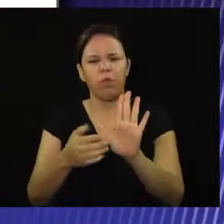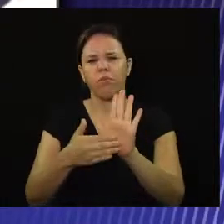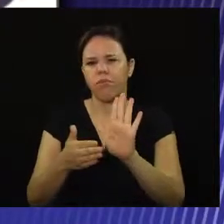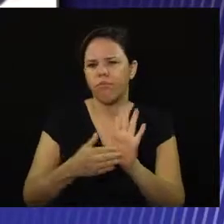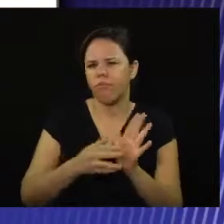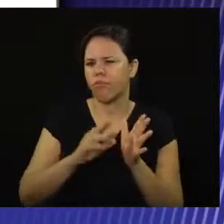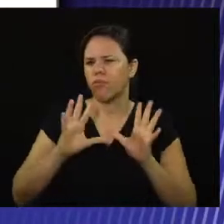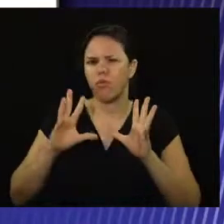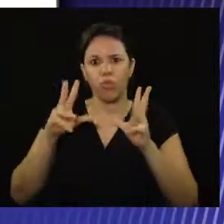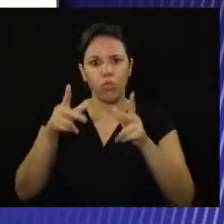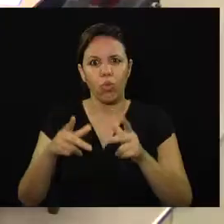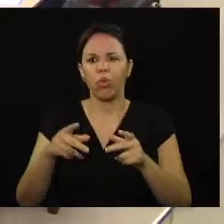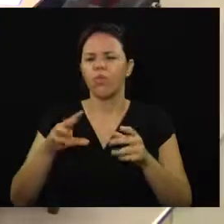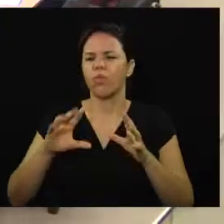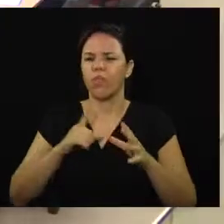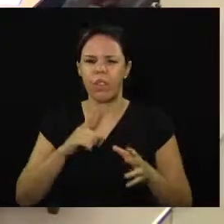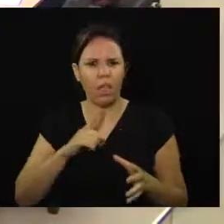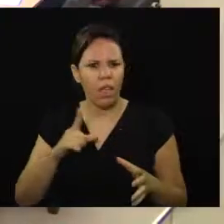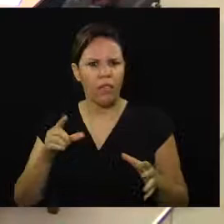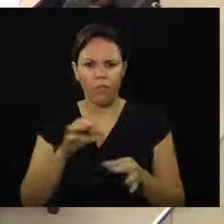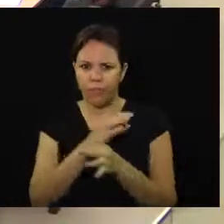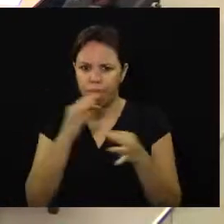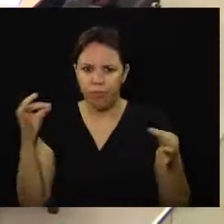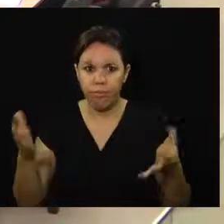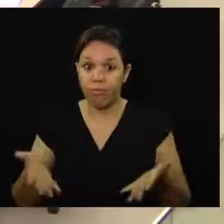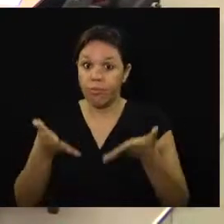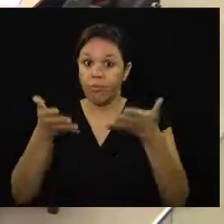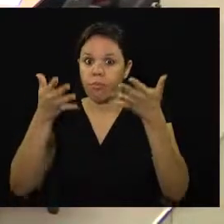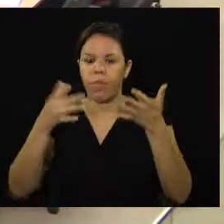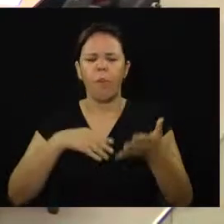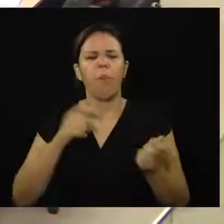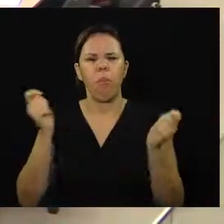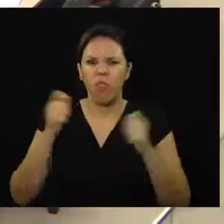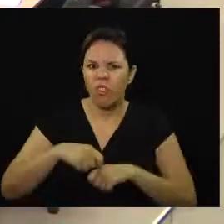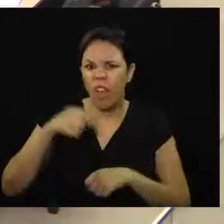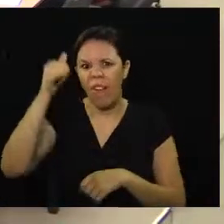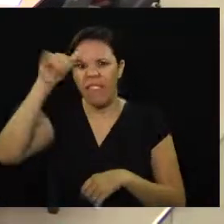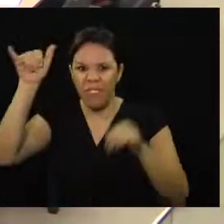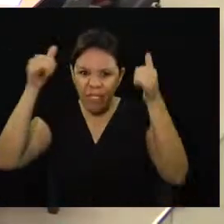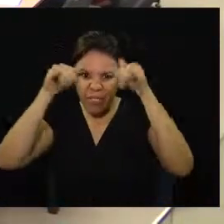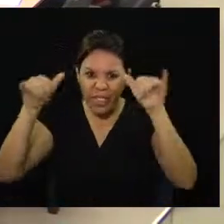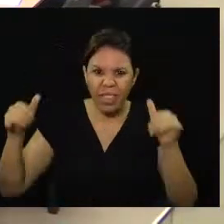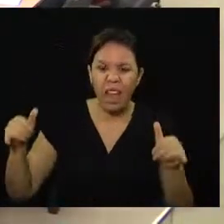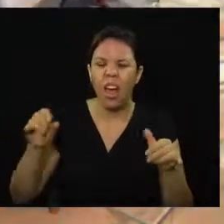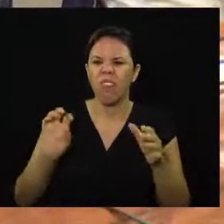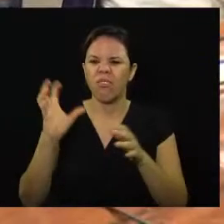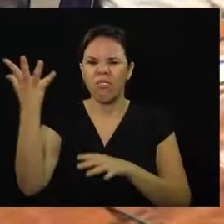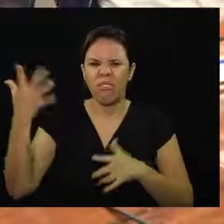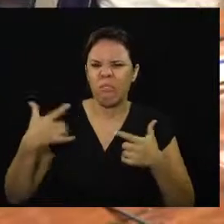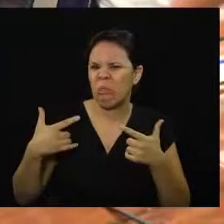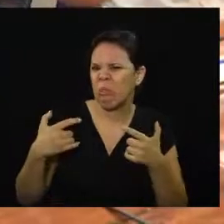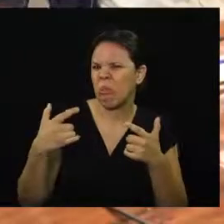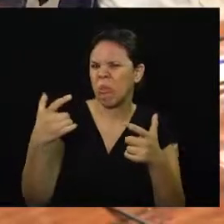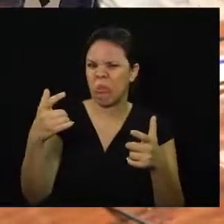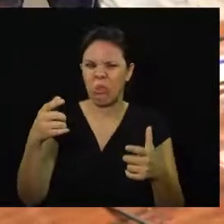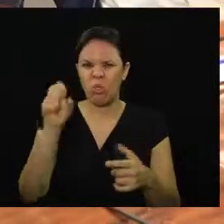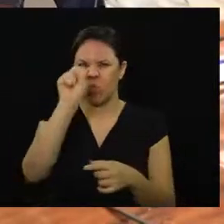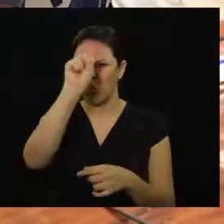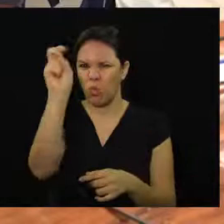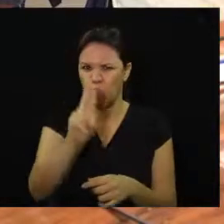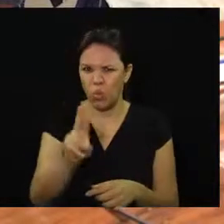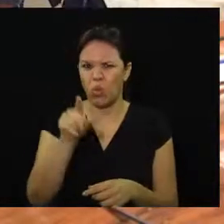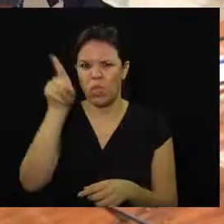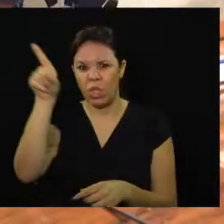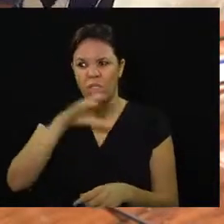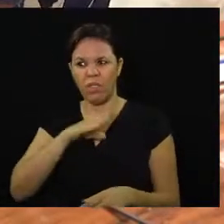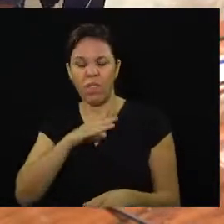tiveram bastante repercussão. Evitaria bastante coisas, como no acidente de Suzano, que poderia ter evitado algumas